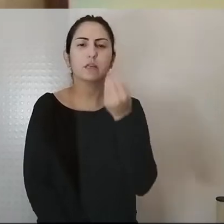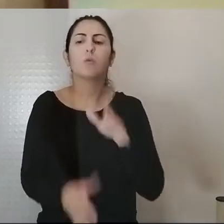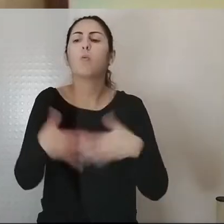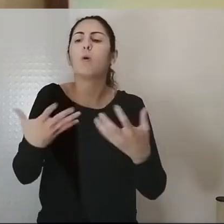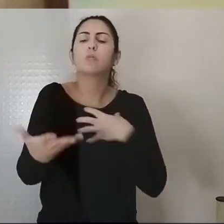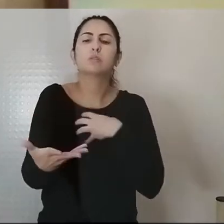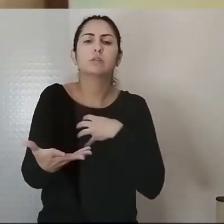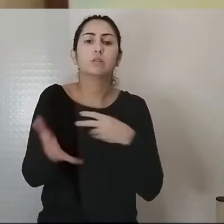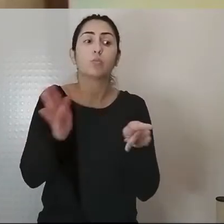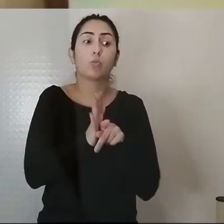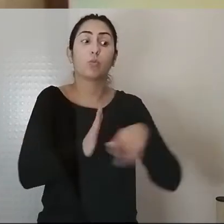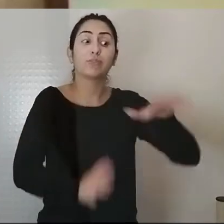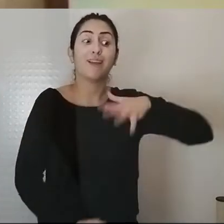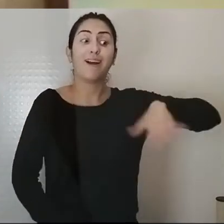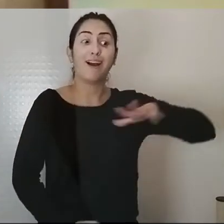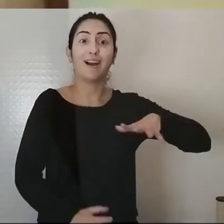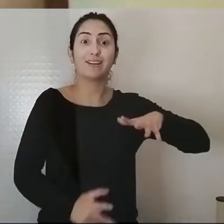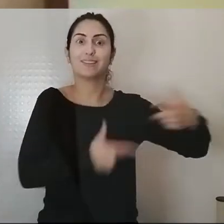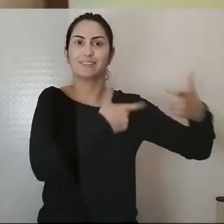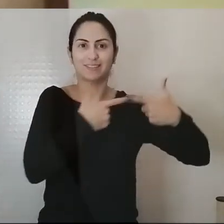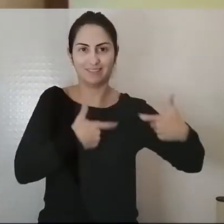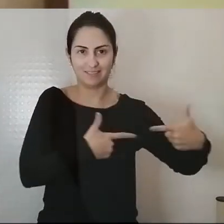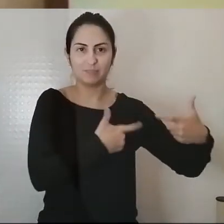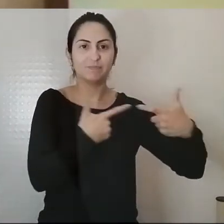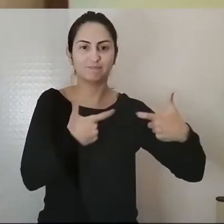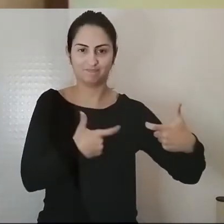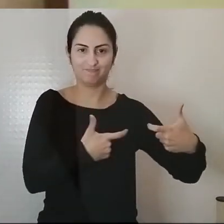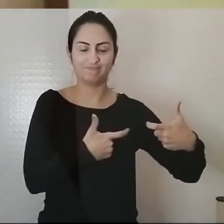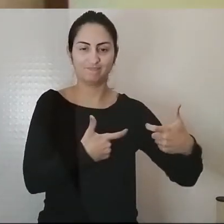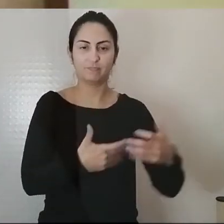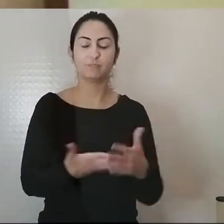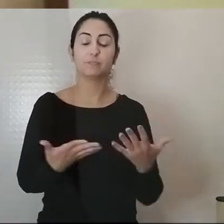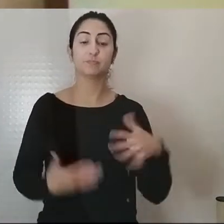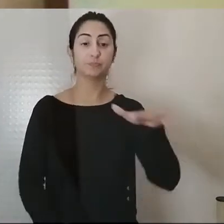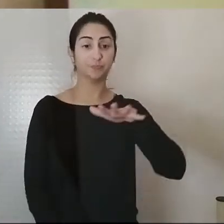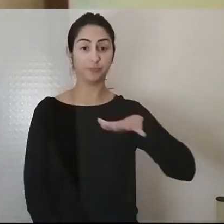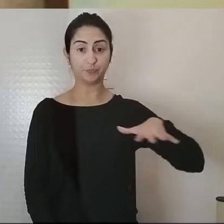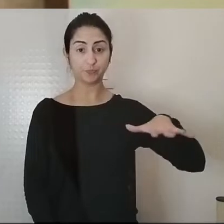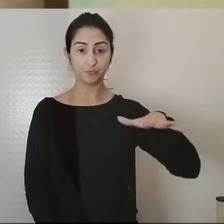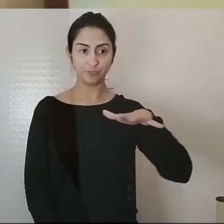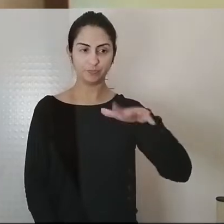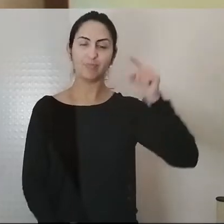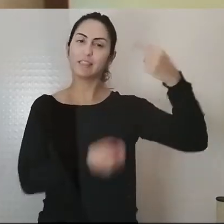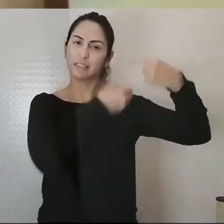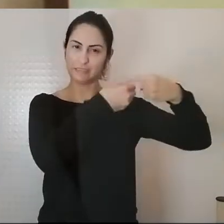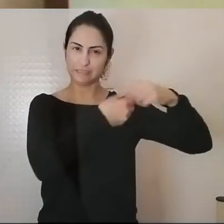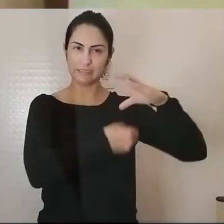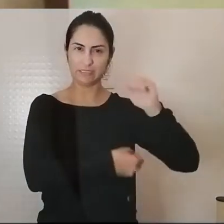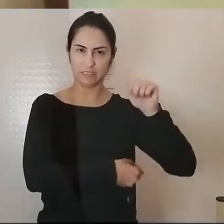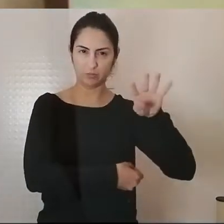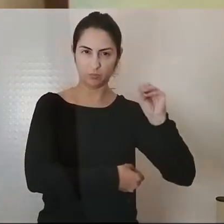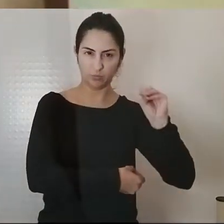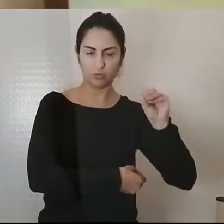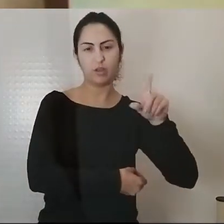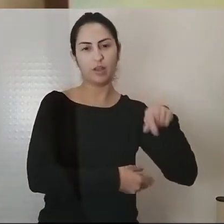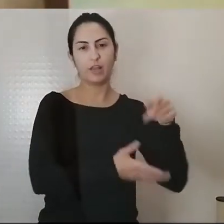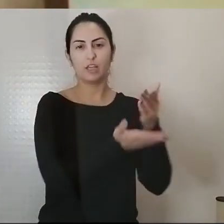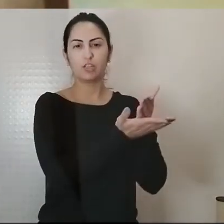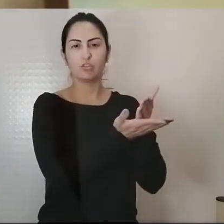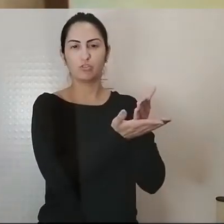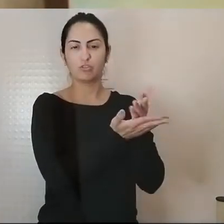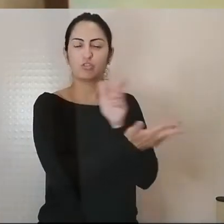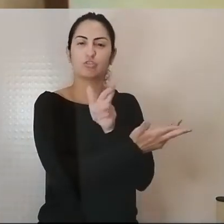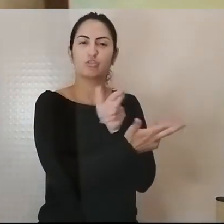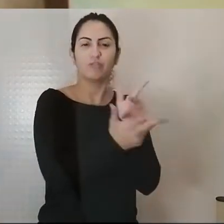contexto de terror. E no território de Cabo Delgado, que é partilhado por diferentes